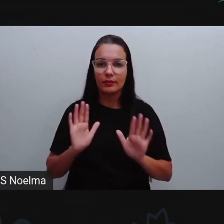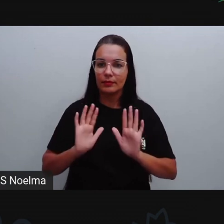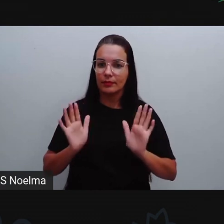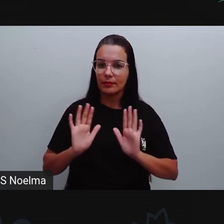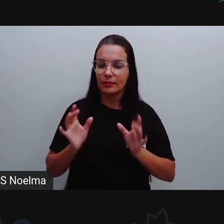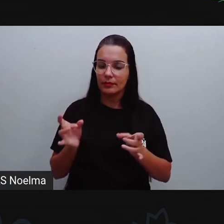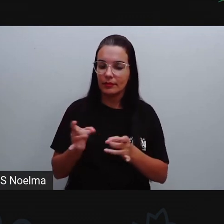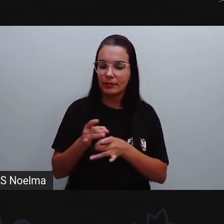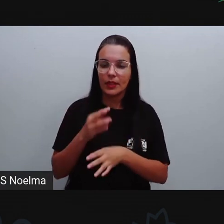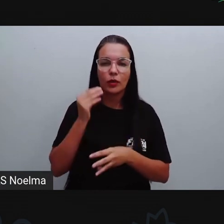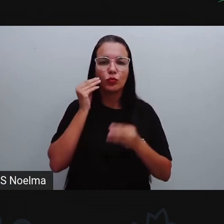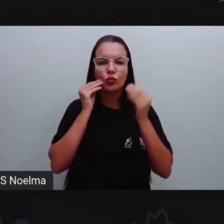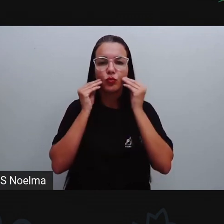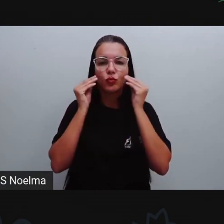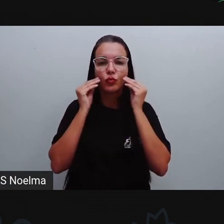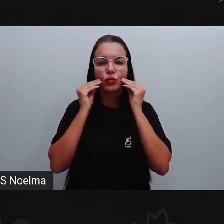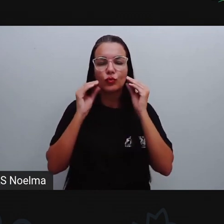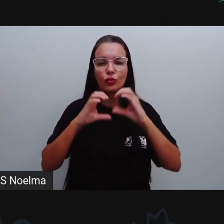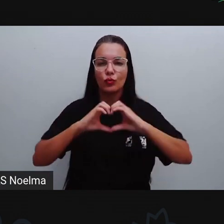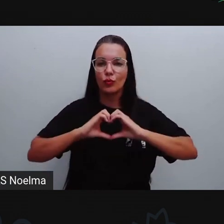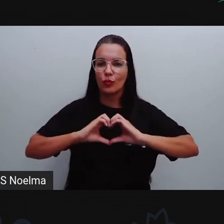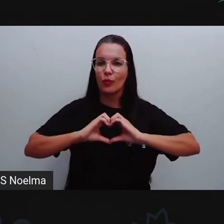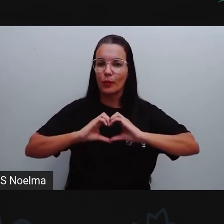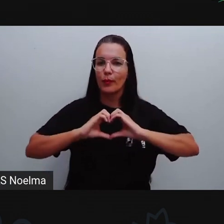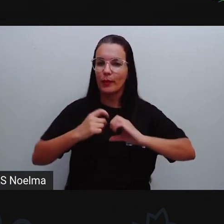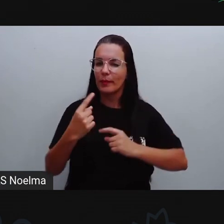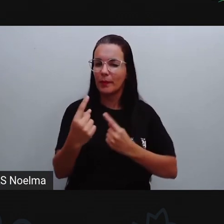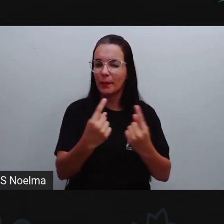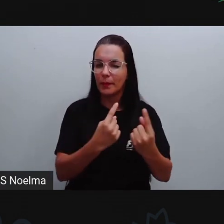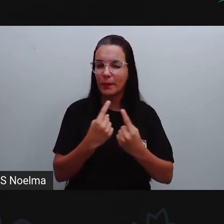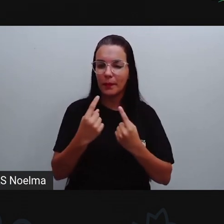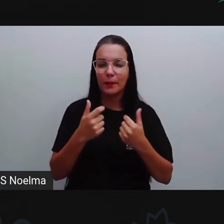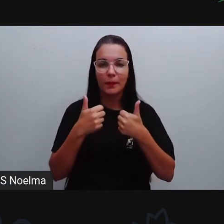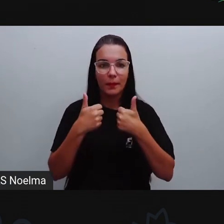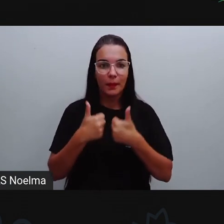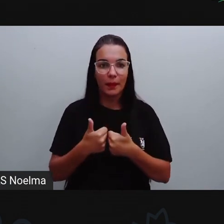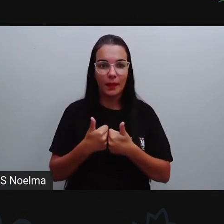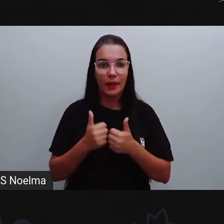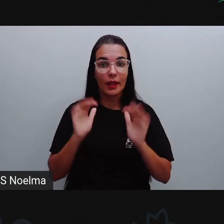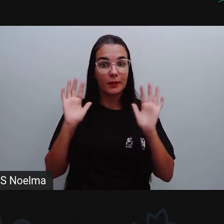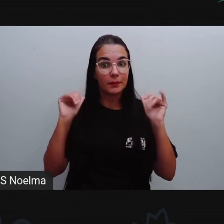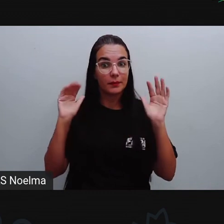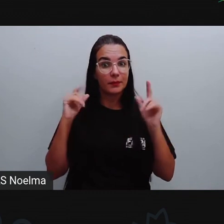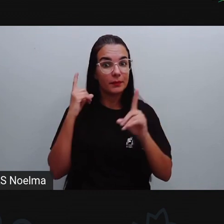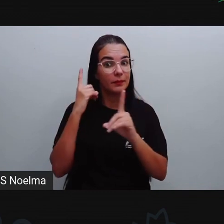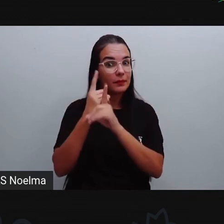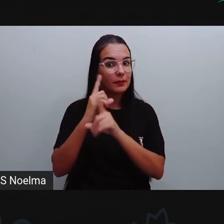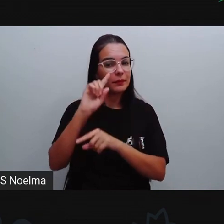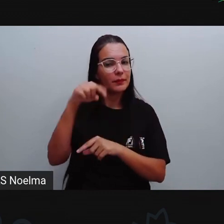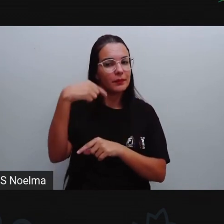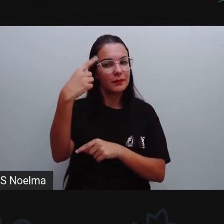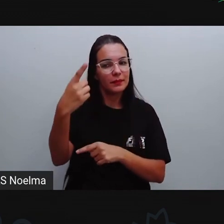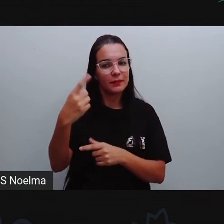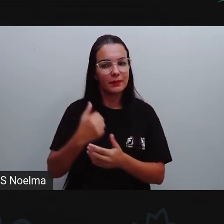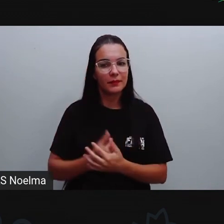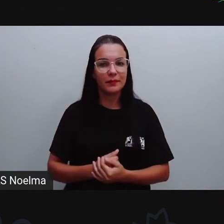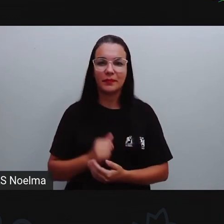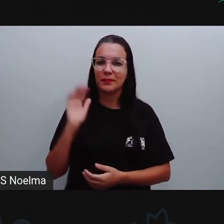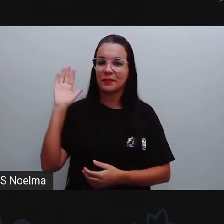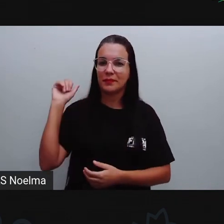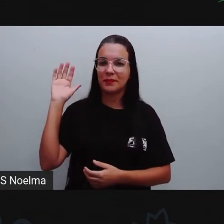por aqui. Beijo no coração de cada um de vocês. E a gente se encontra na nossa próxima aula.